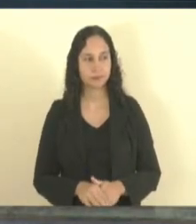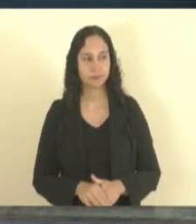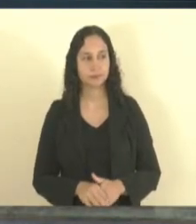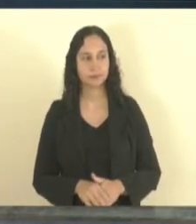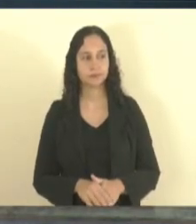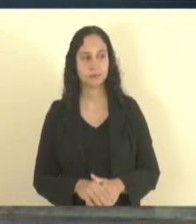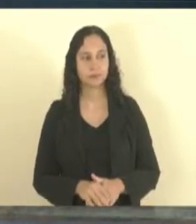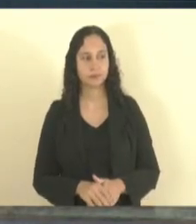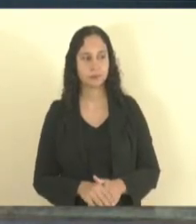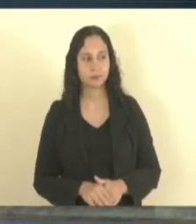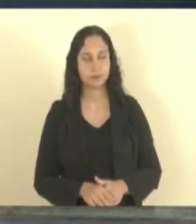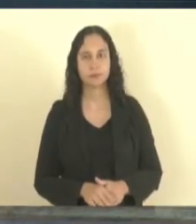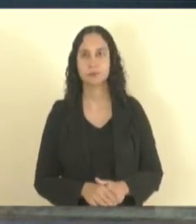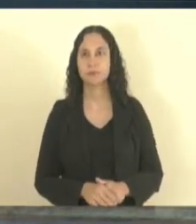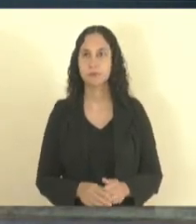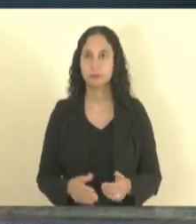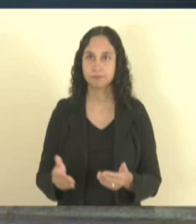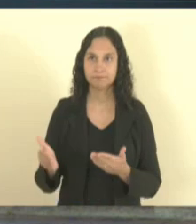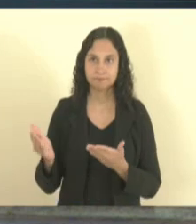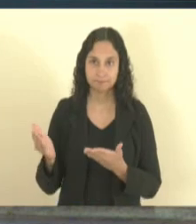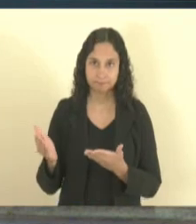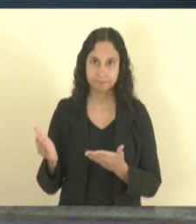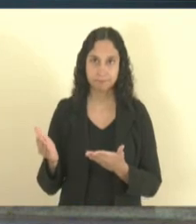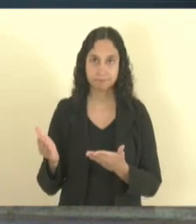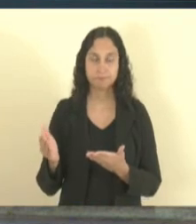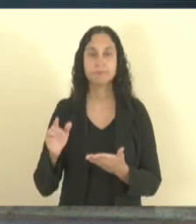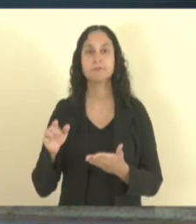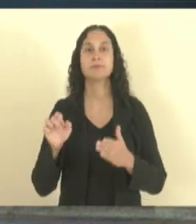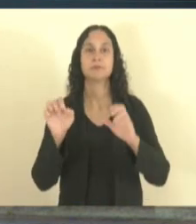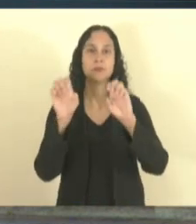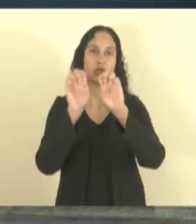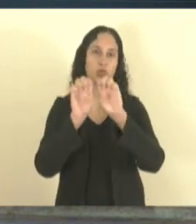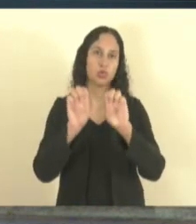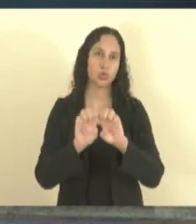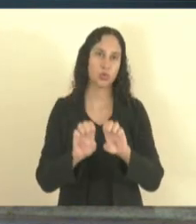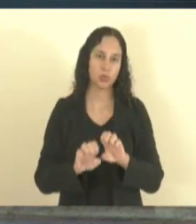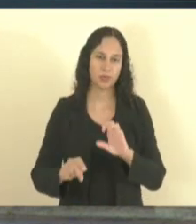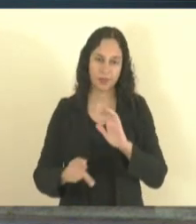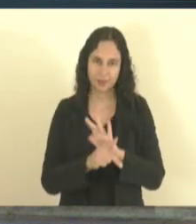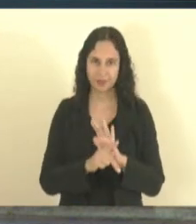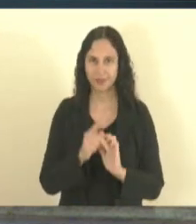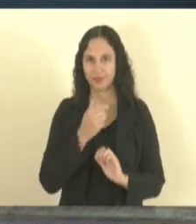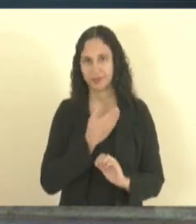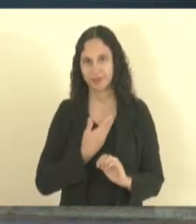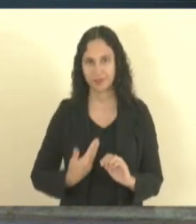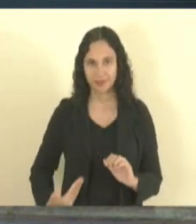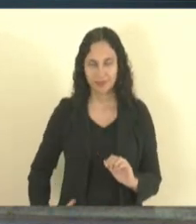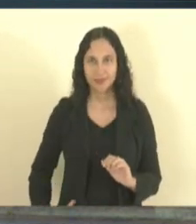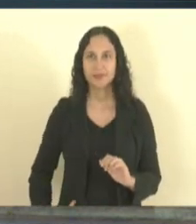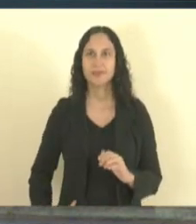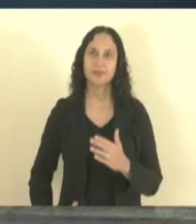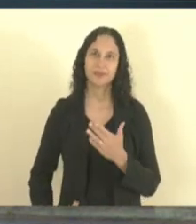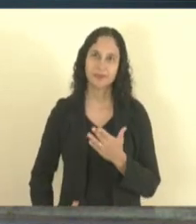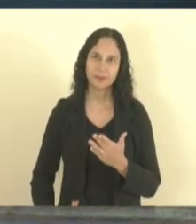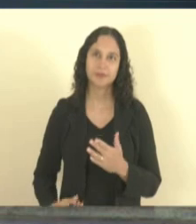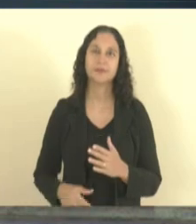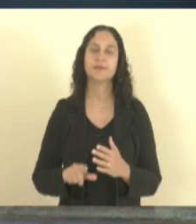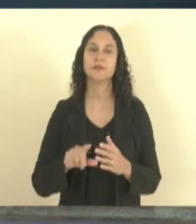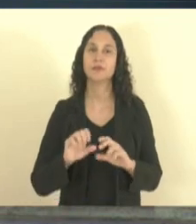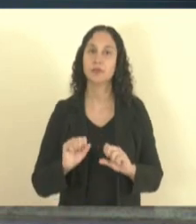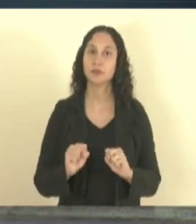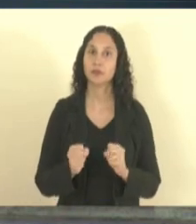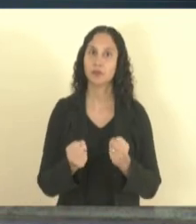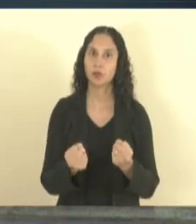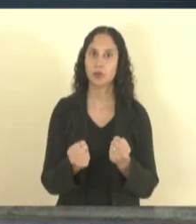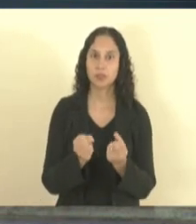aí é sobre a infraestrutura e governo né nosso nós estamos fortalecendo